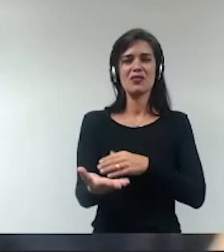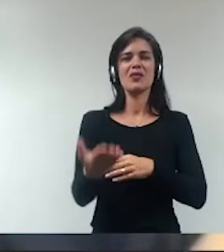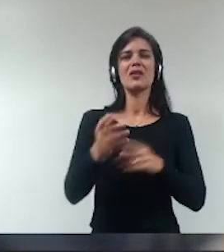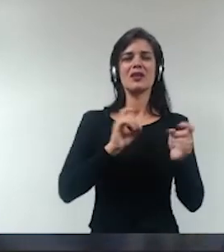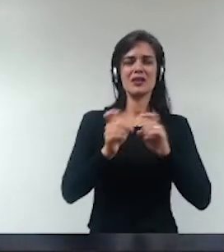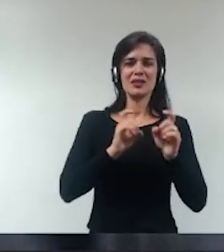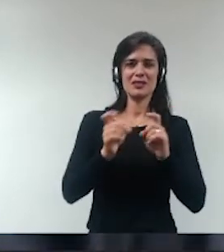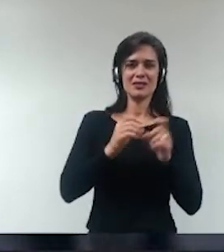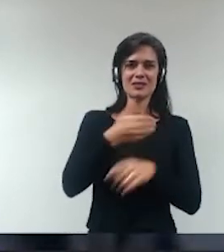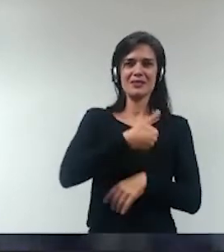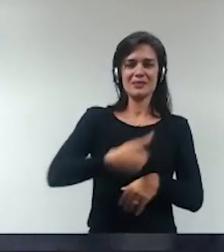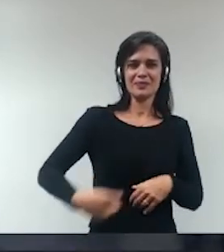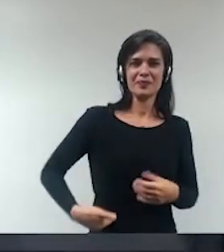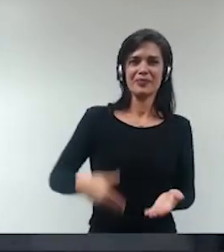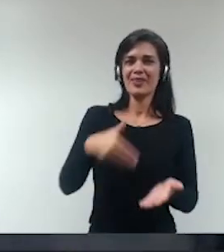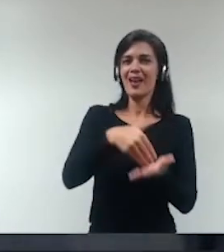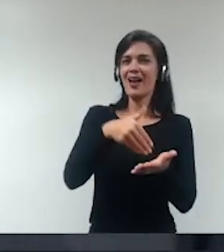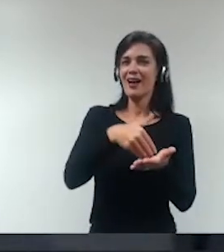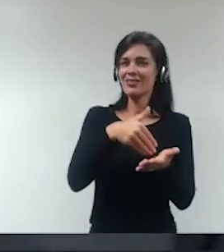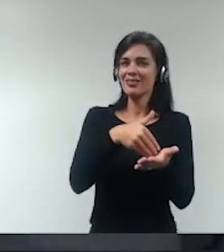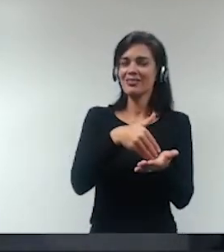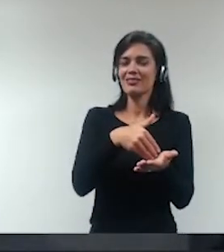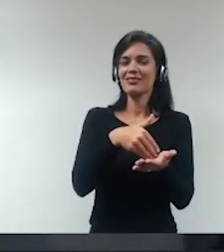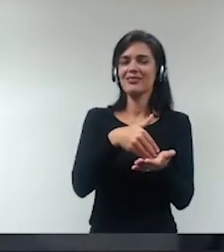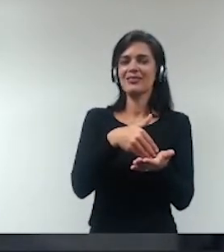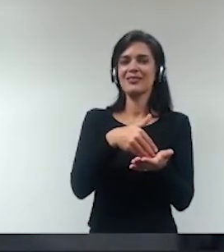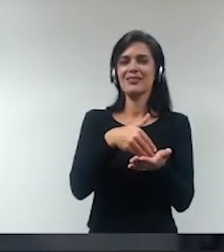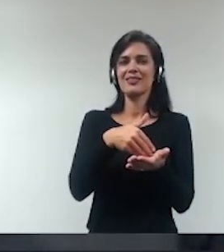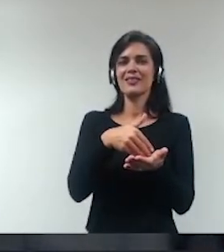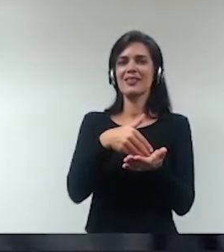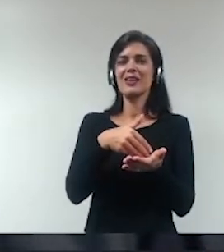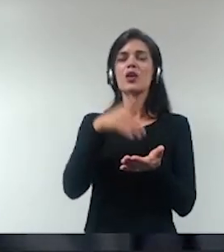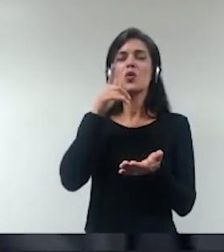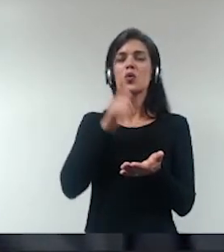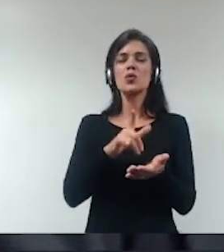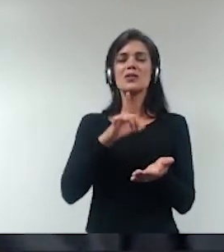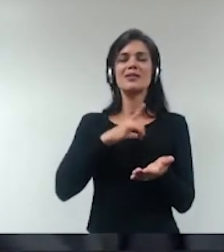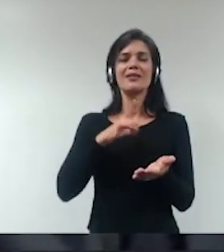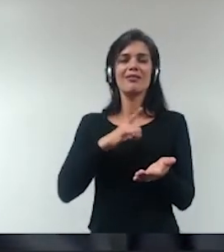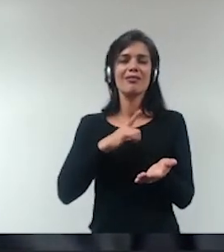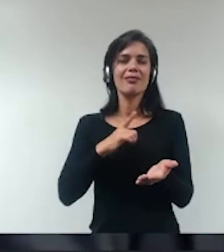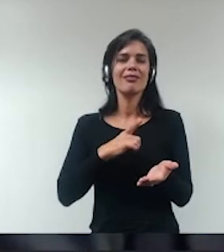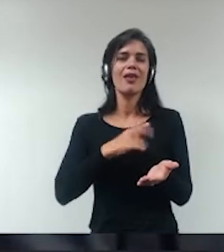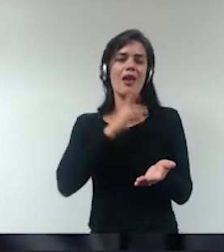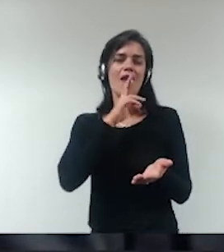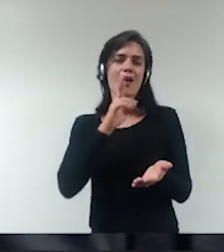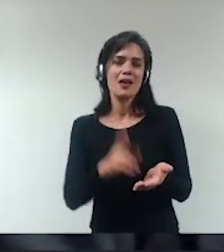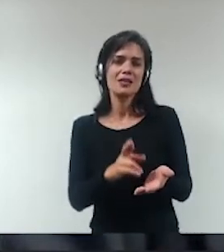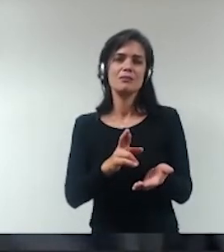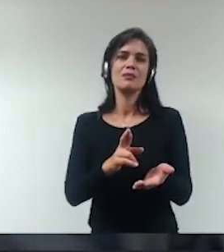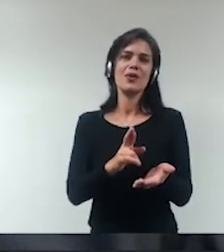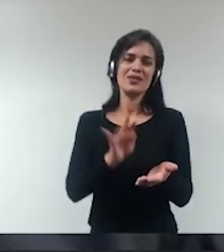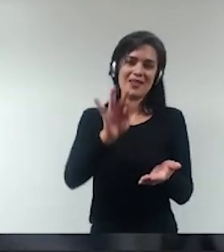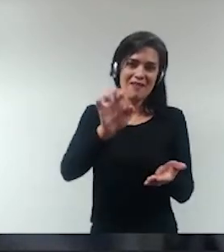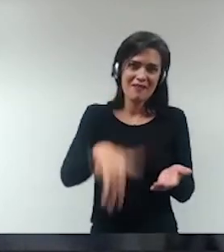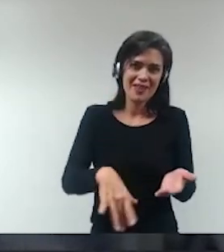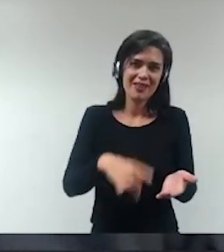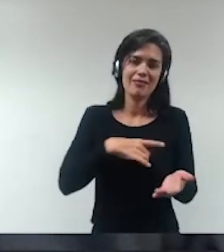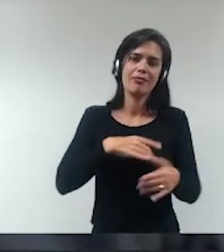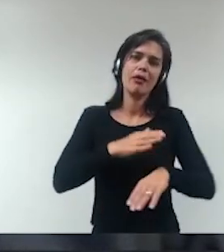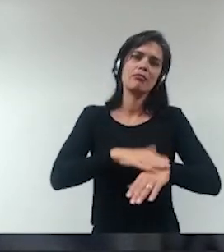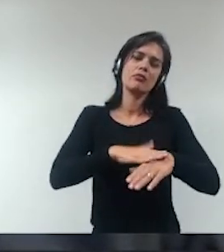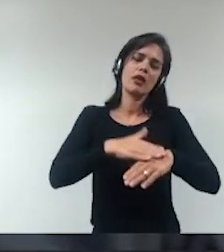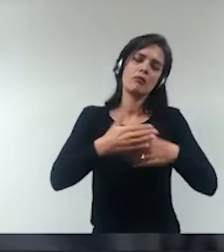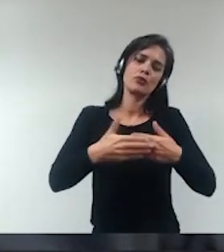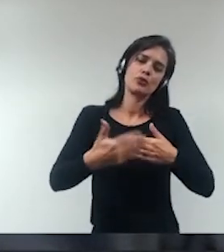até ultimar as suas pretensões e a tutela judicial demanda um tempo